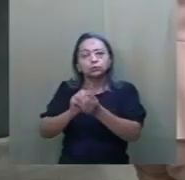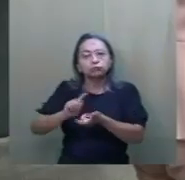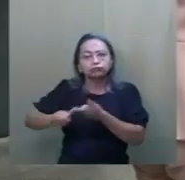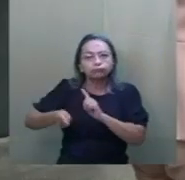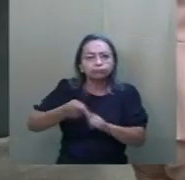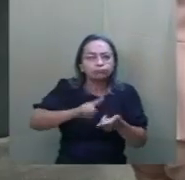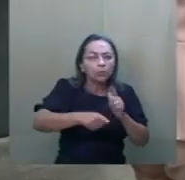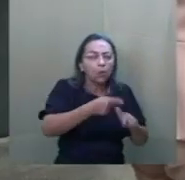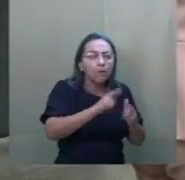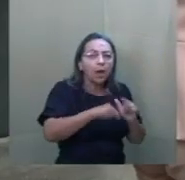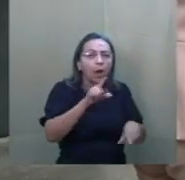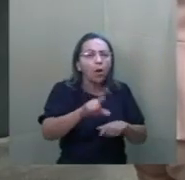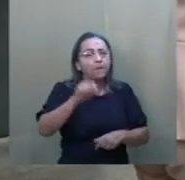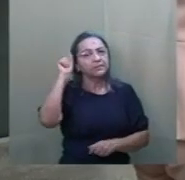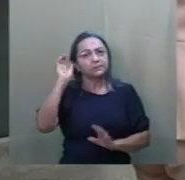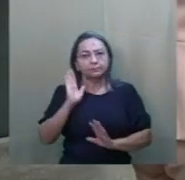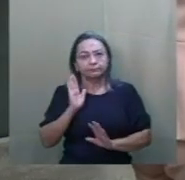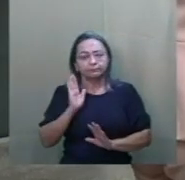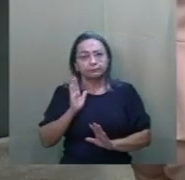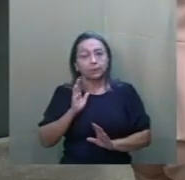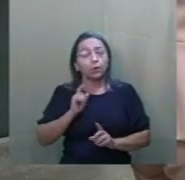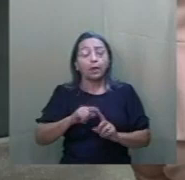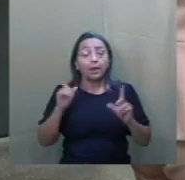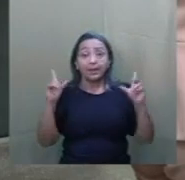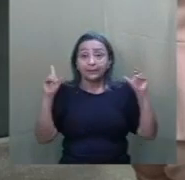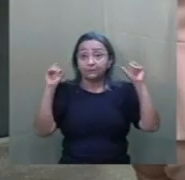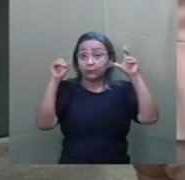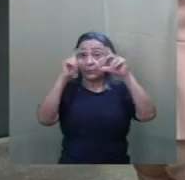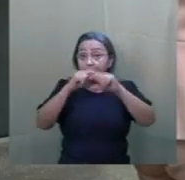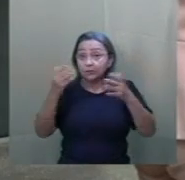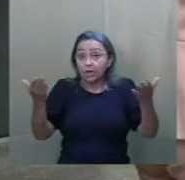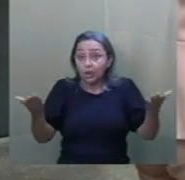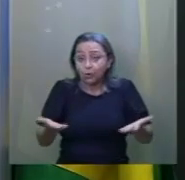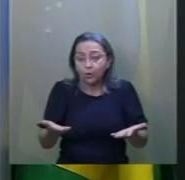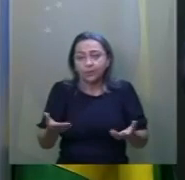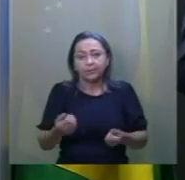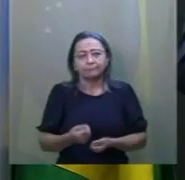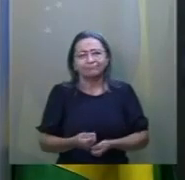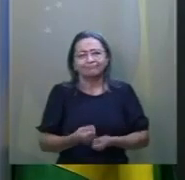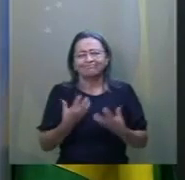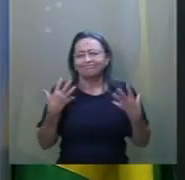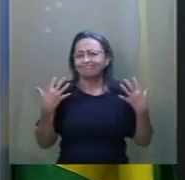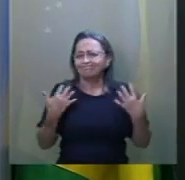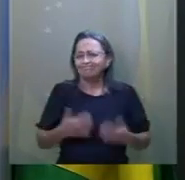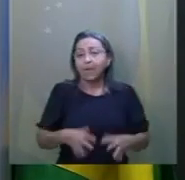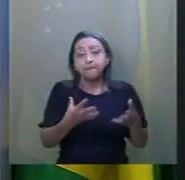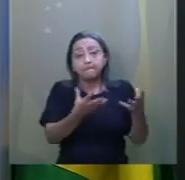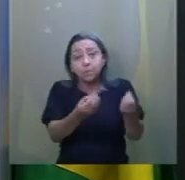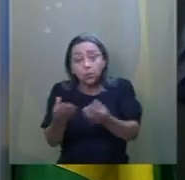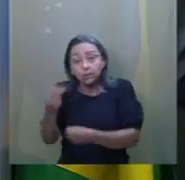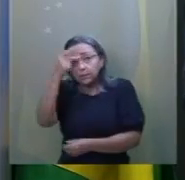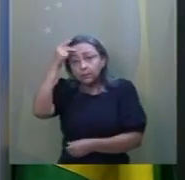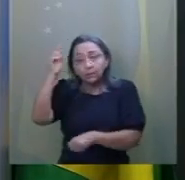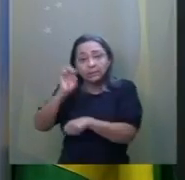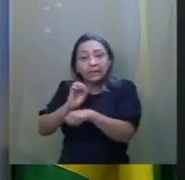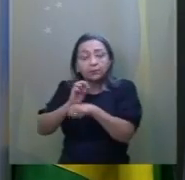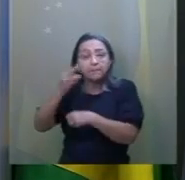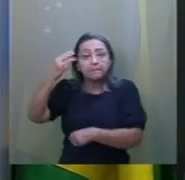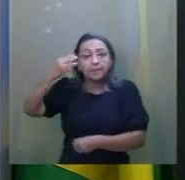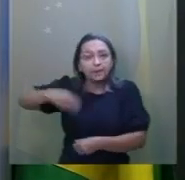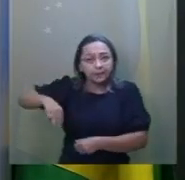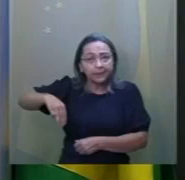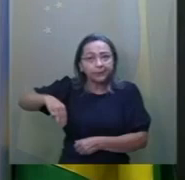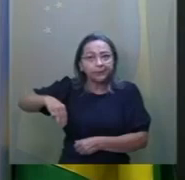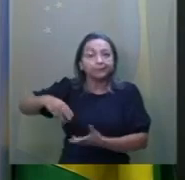alternativa. A dificuldade que enfrenta hoje milhares e milhares de maranhenses que